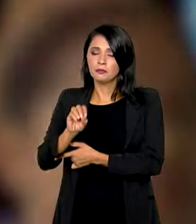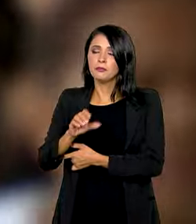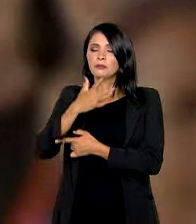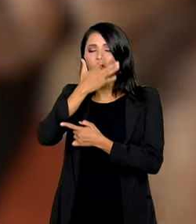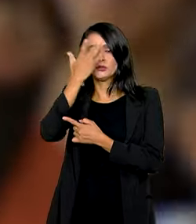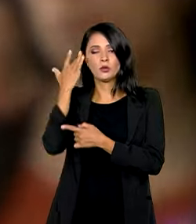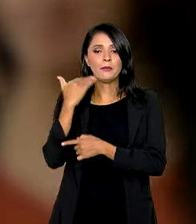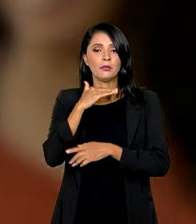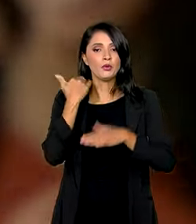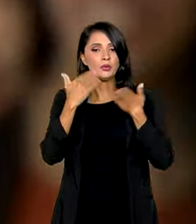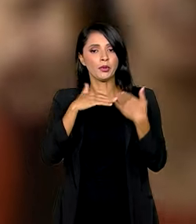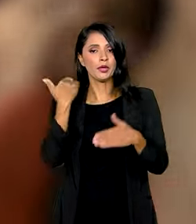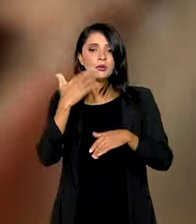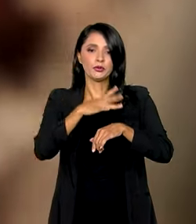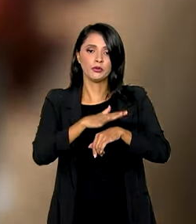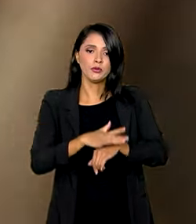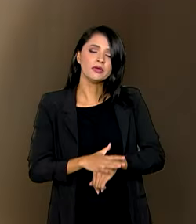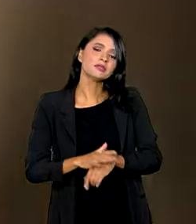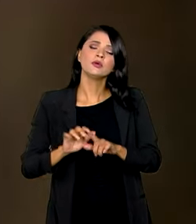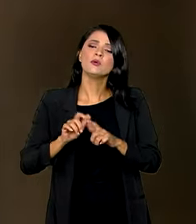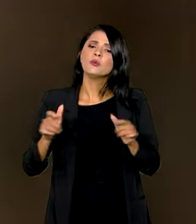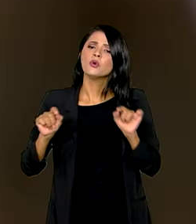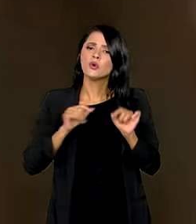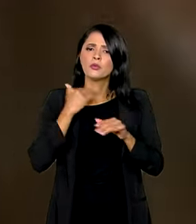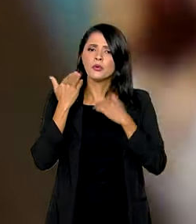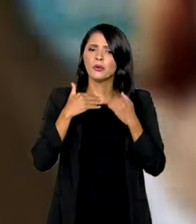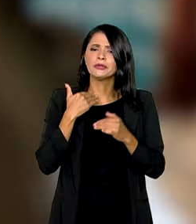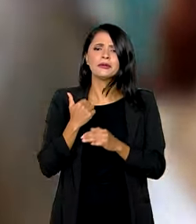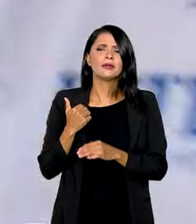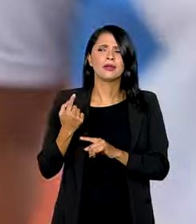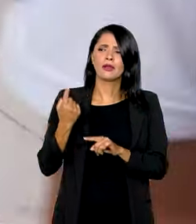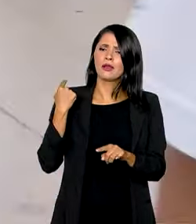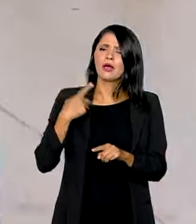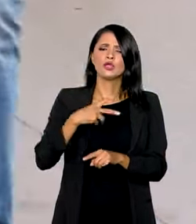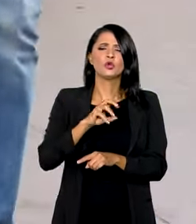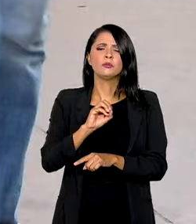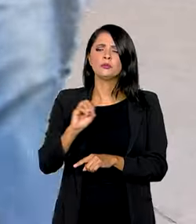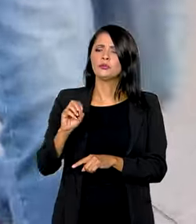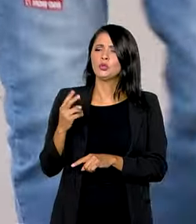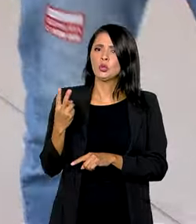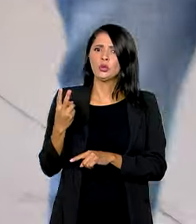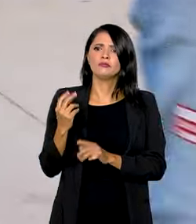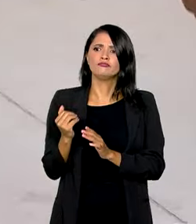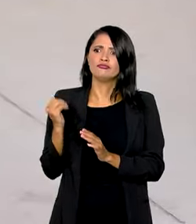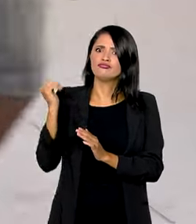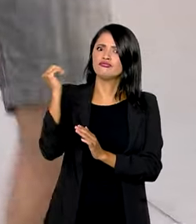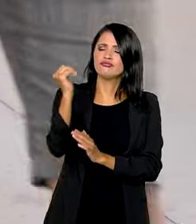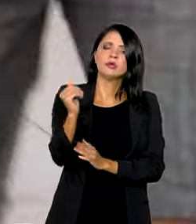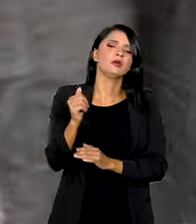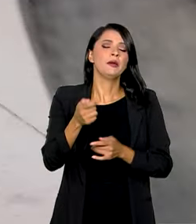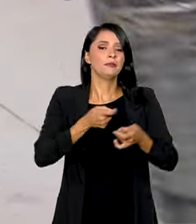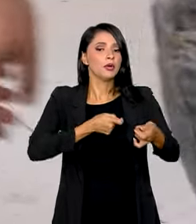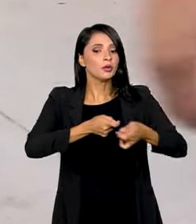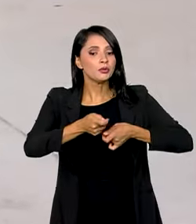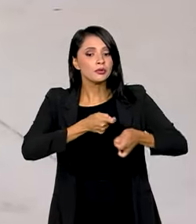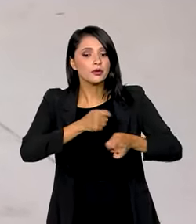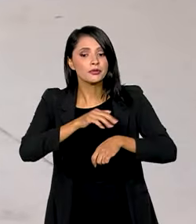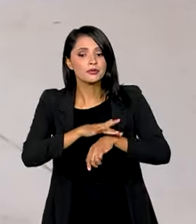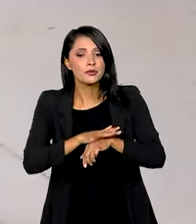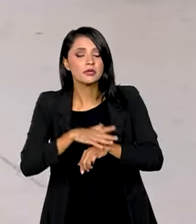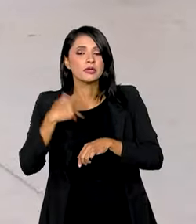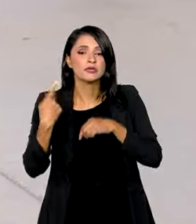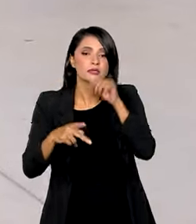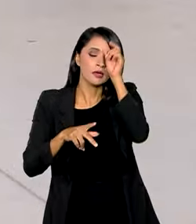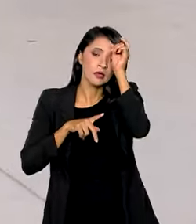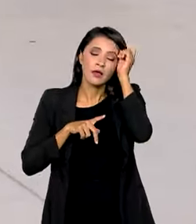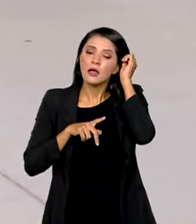no Brasil. O maior número de óbitos desde 2002. E para controlar a infecção, principalmente em grupos